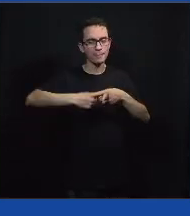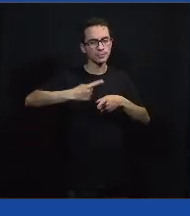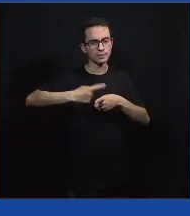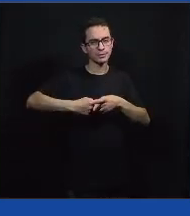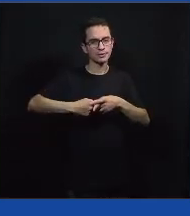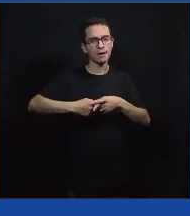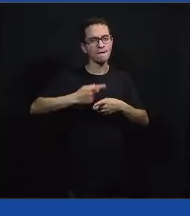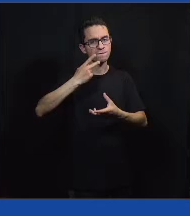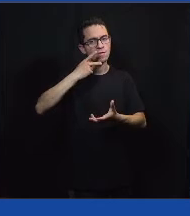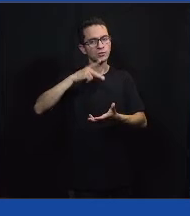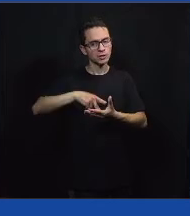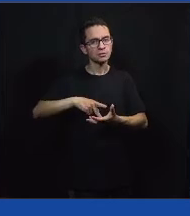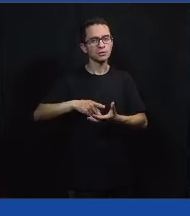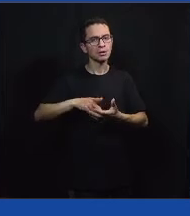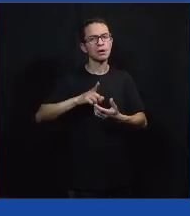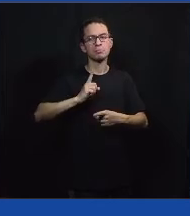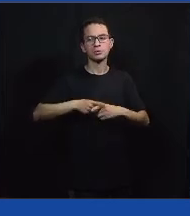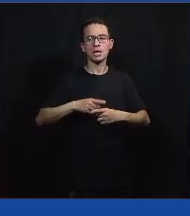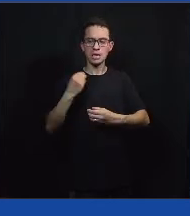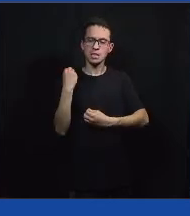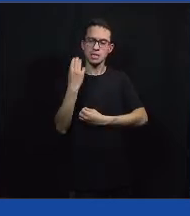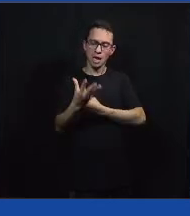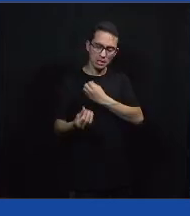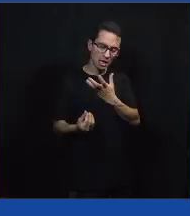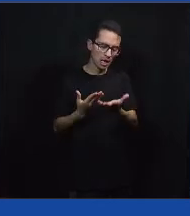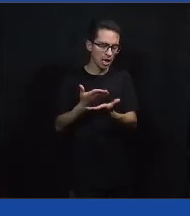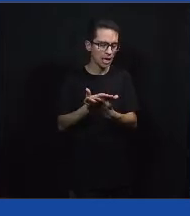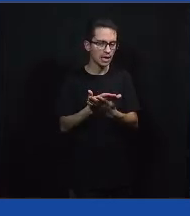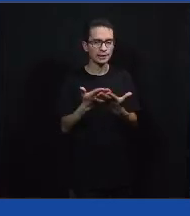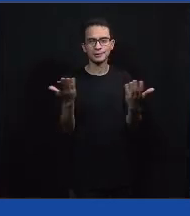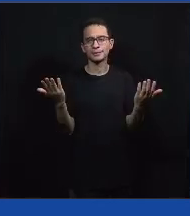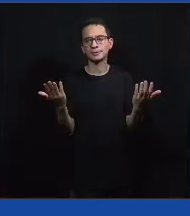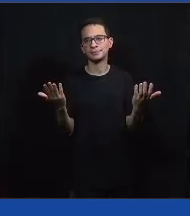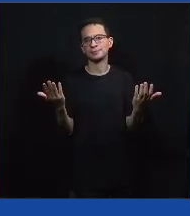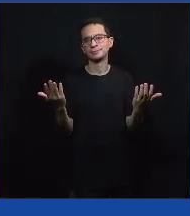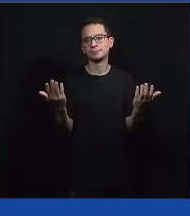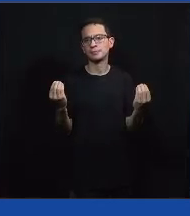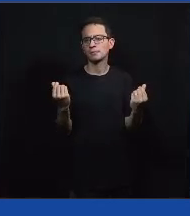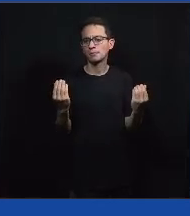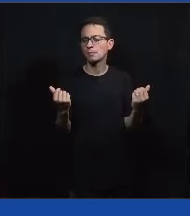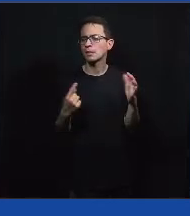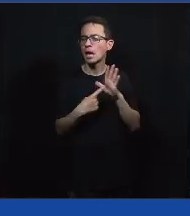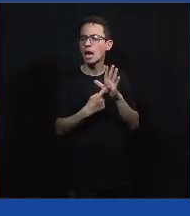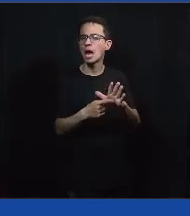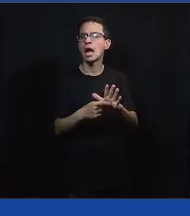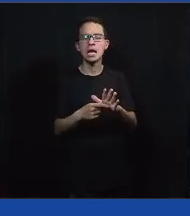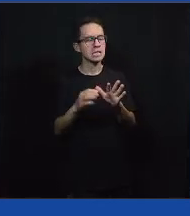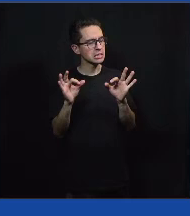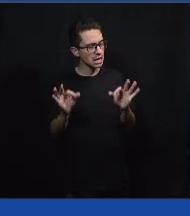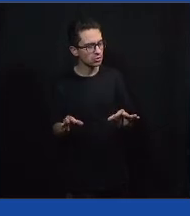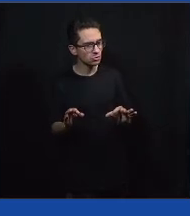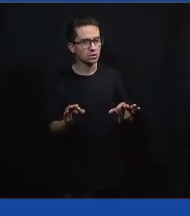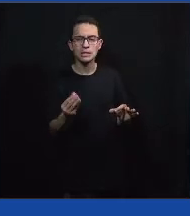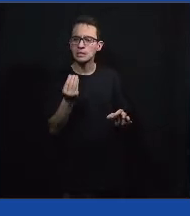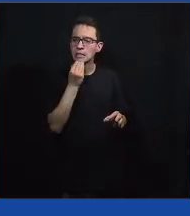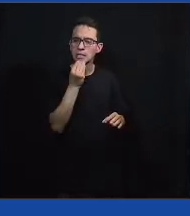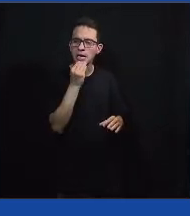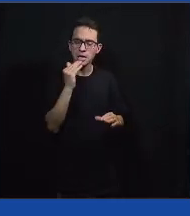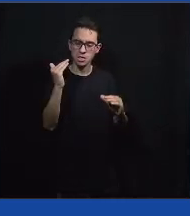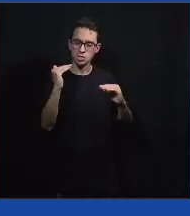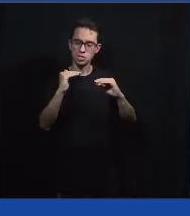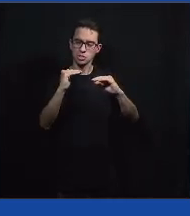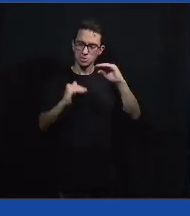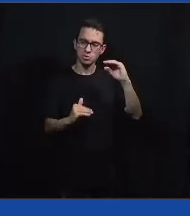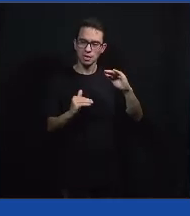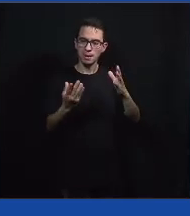vamos contribuir, porque é uma demanda deles clara, e que eles têm se esforçado para tentar minimizar, mas ainda precisam de mais